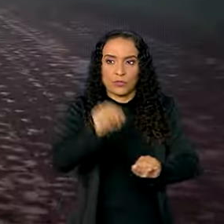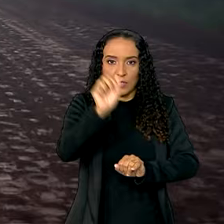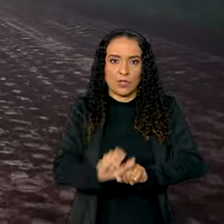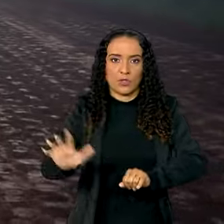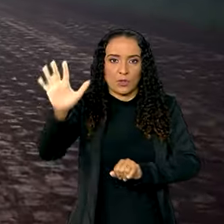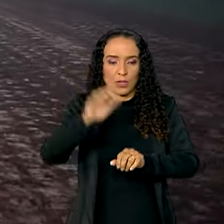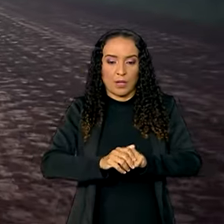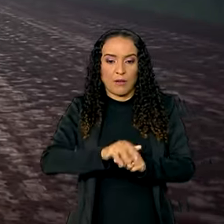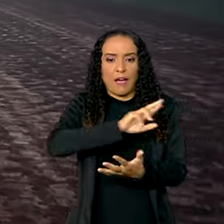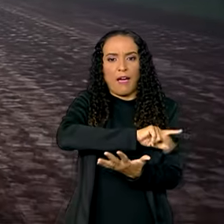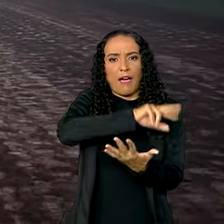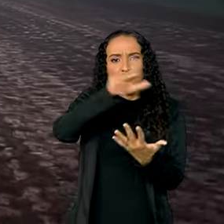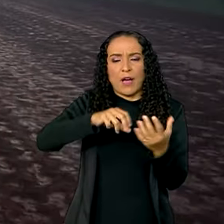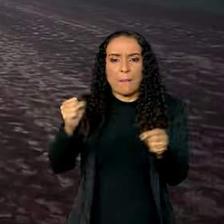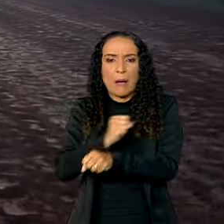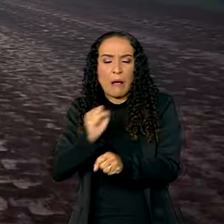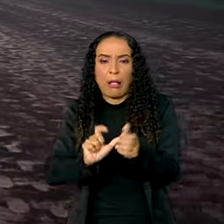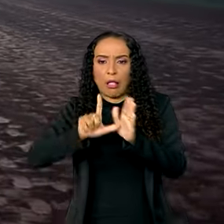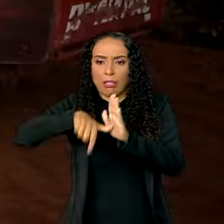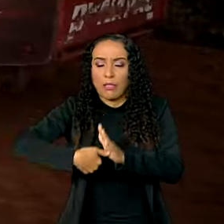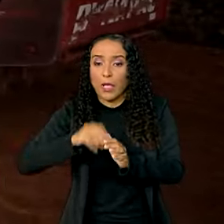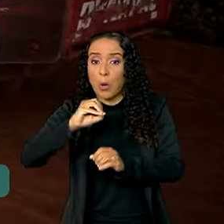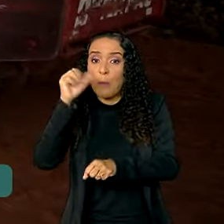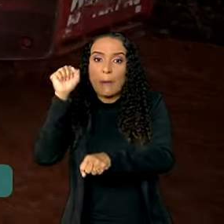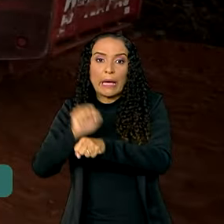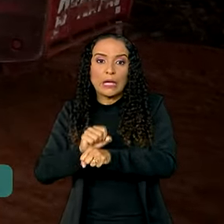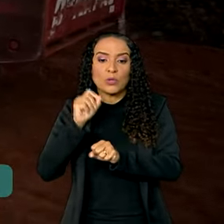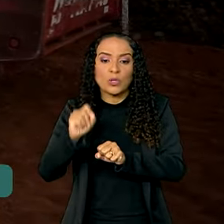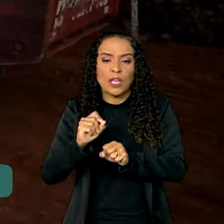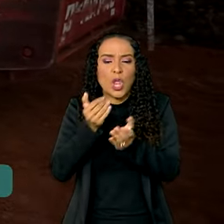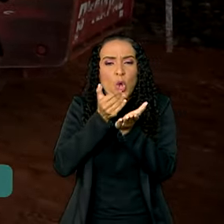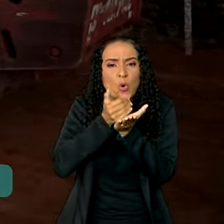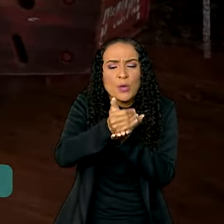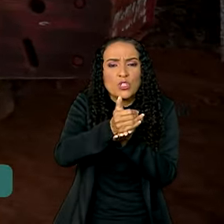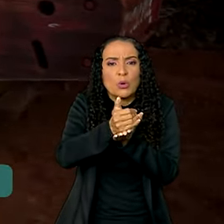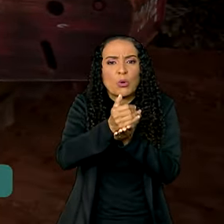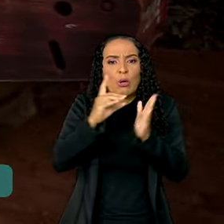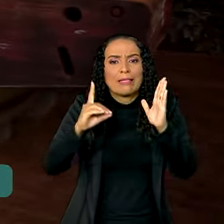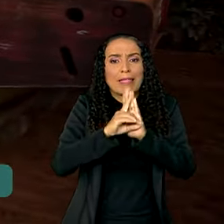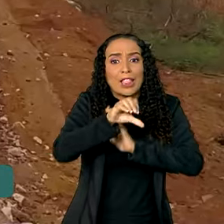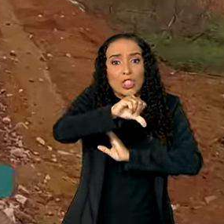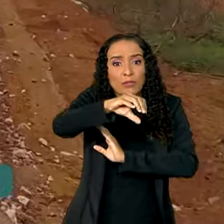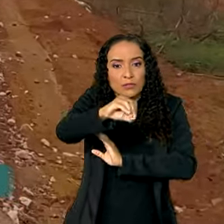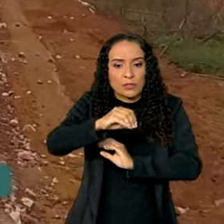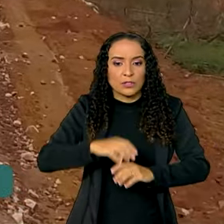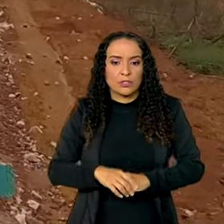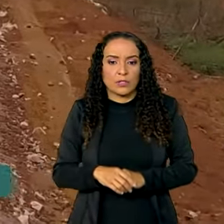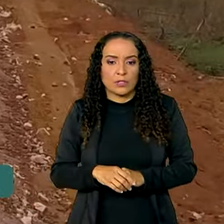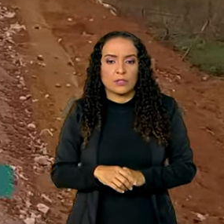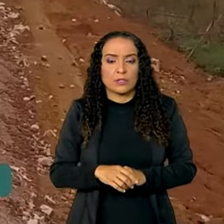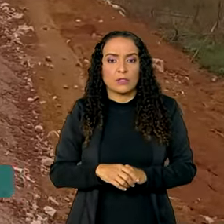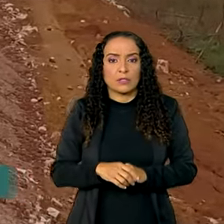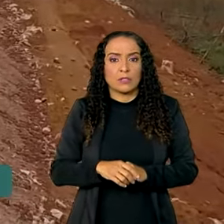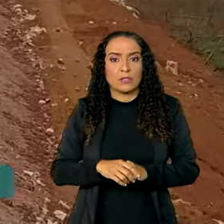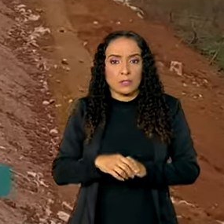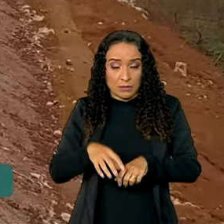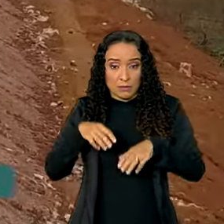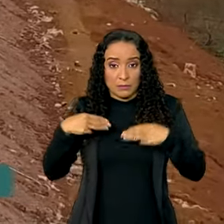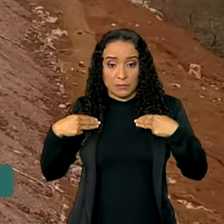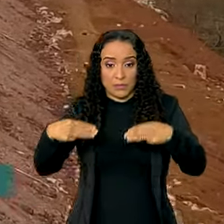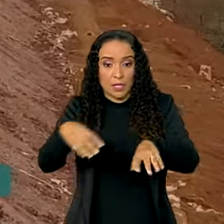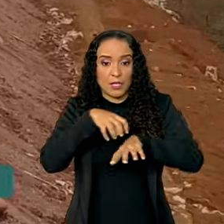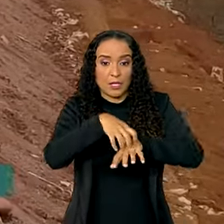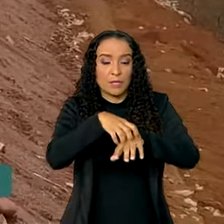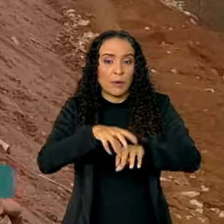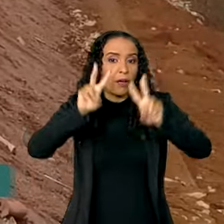nacional. Muitas dessas obras atrasadas ou paralisadas foram iniciadas na década de 90. Segundo o Ministério dos Transportes,